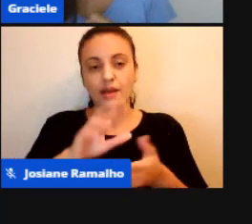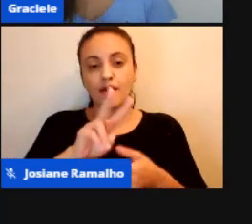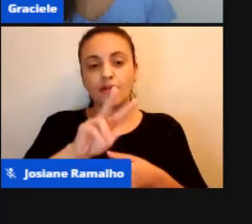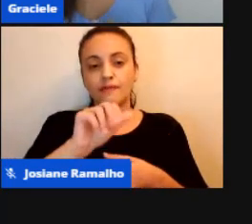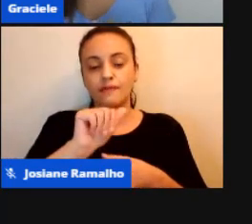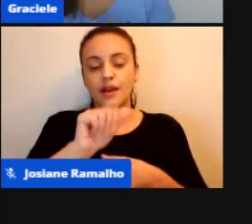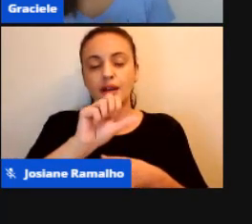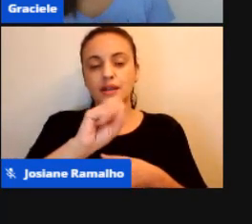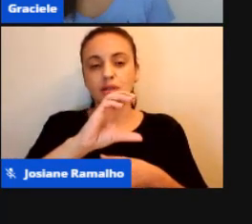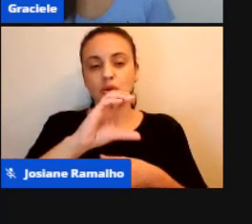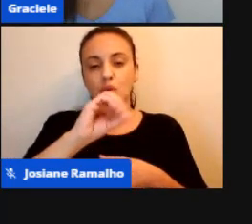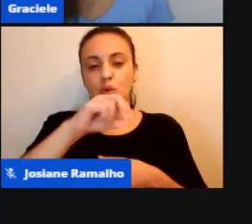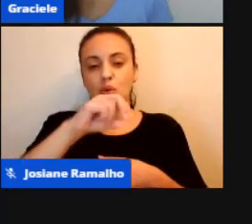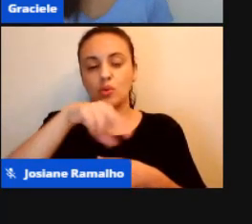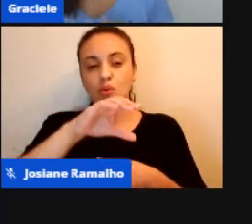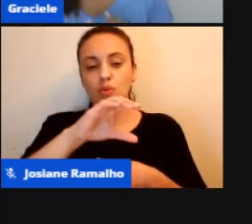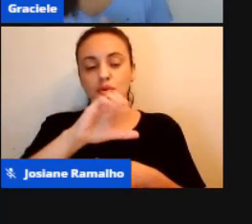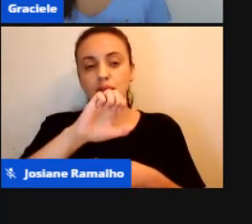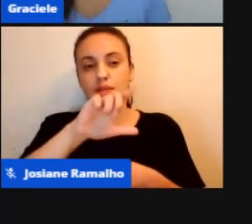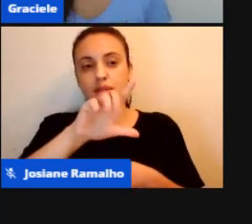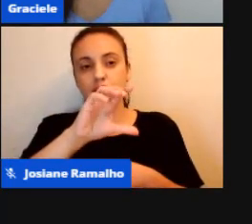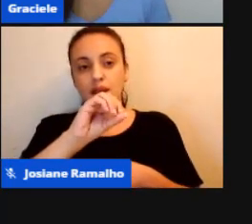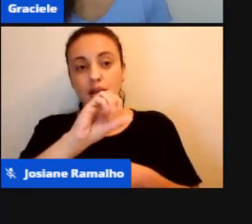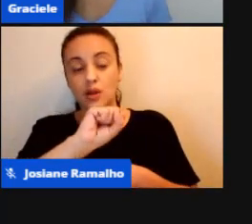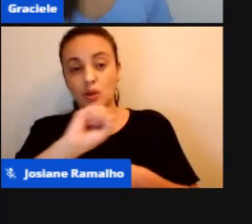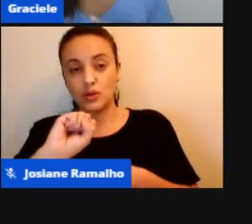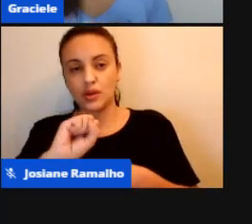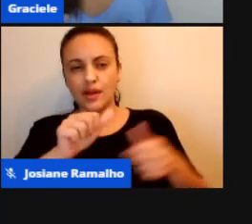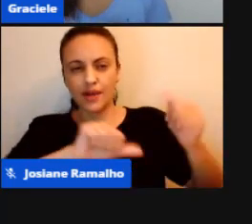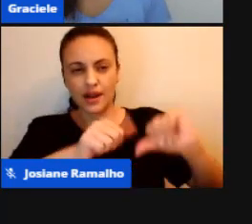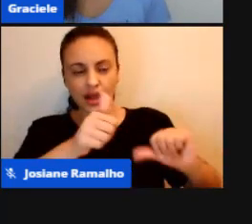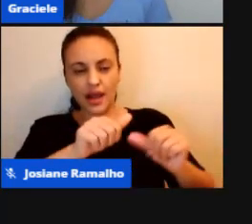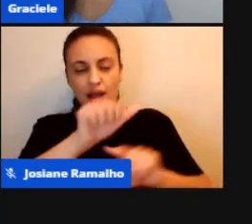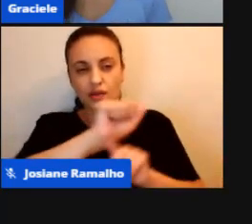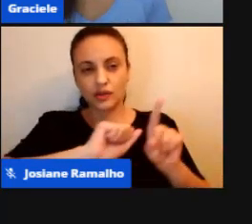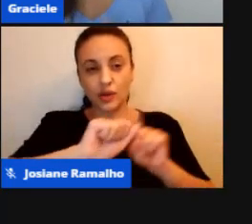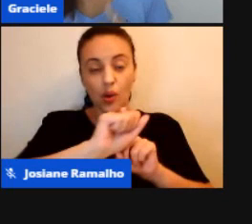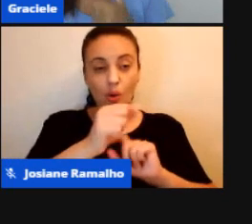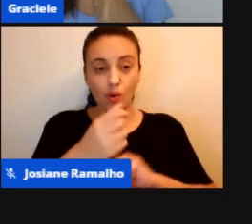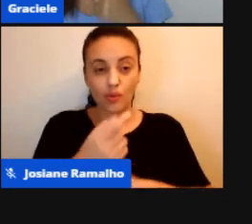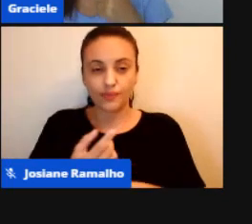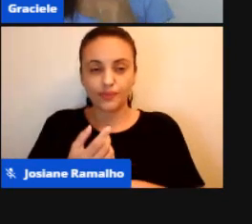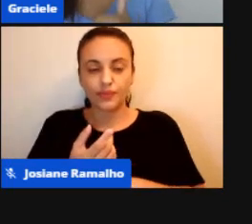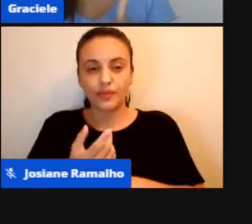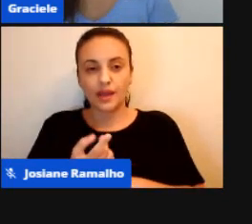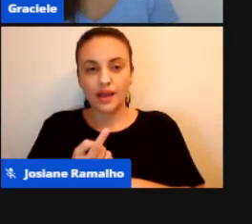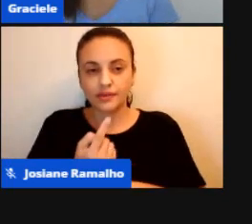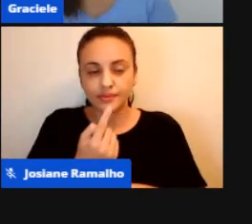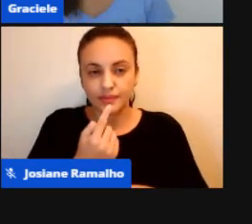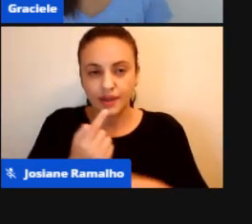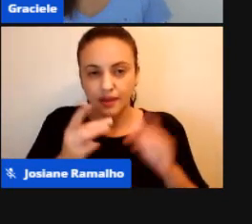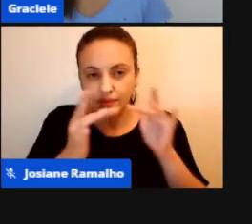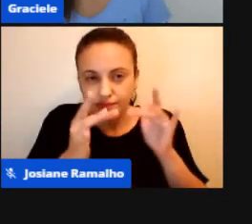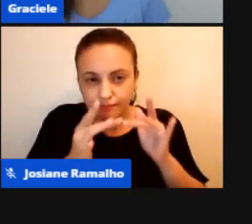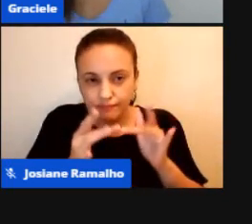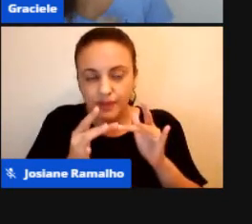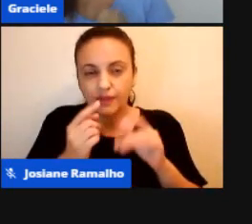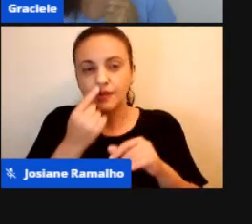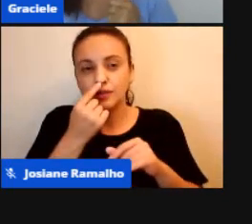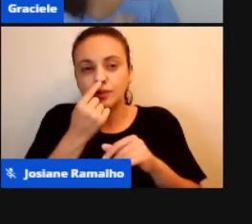Atitudes Valores Esforço Participação Relacionamento